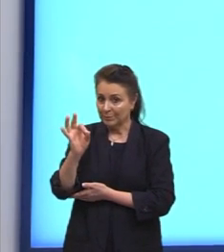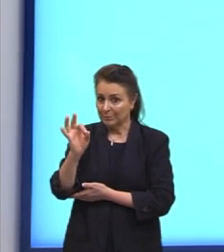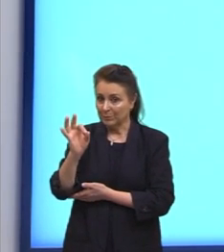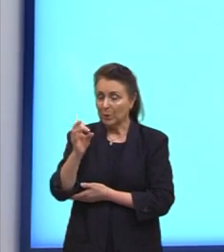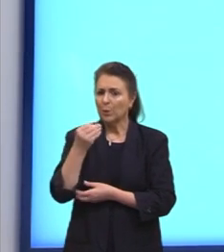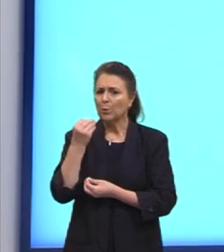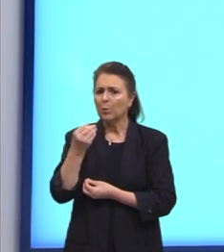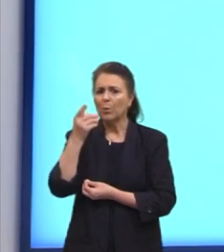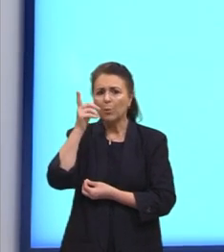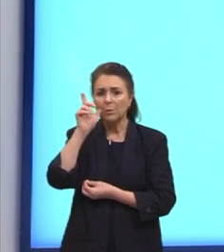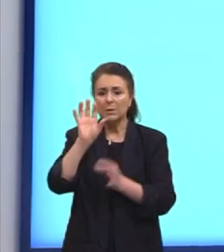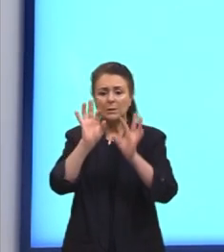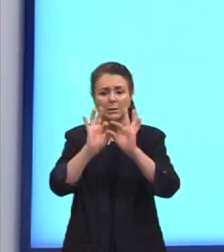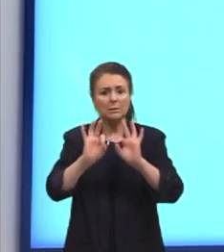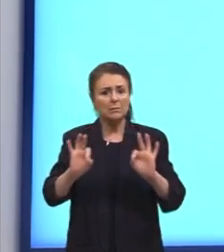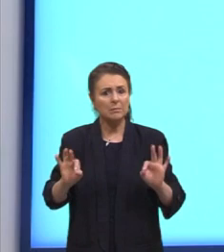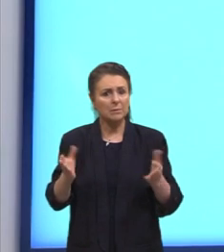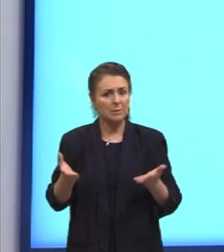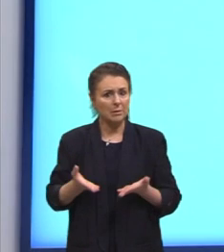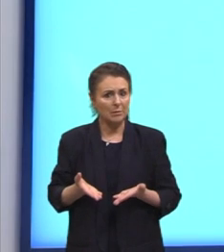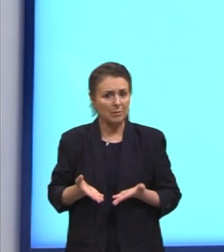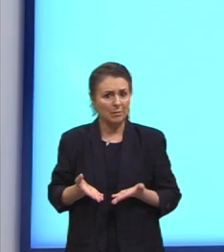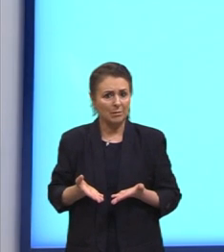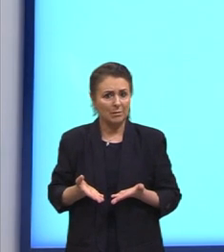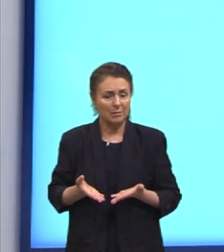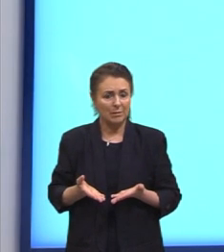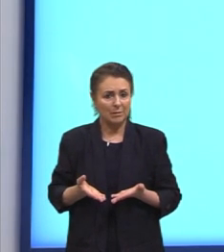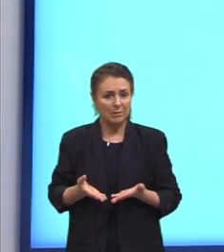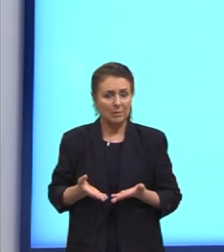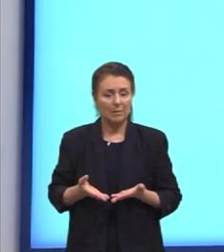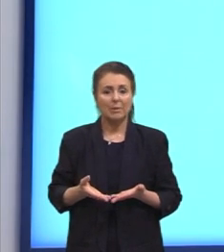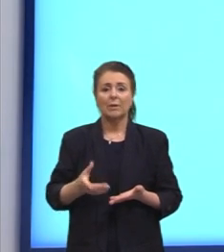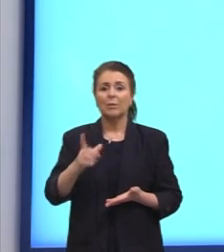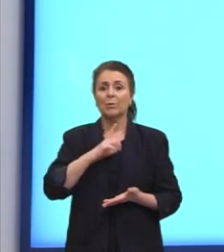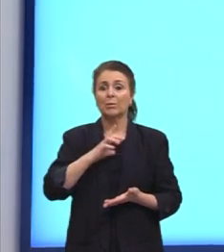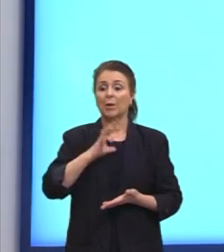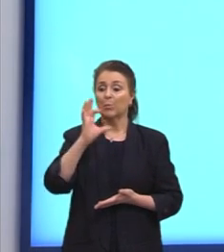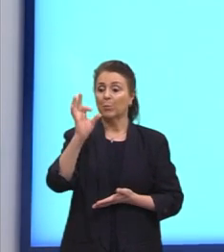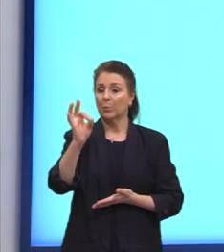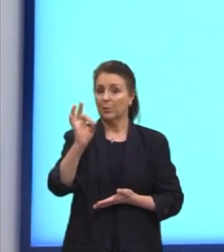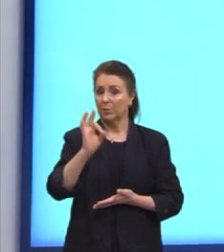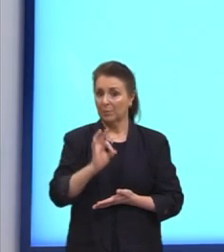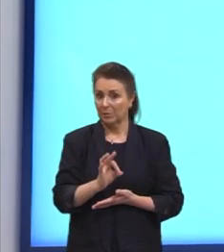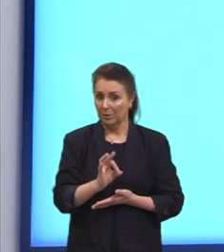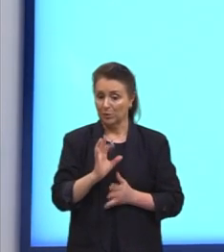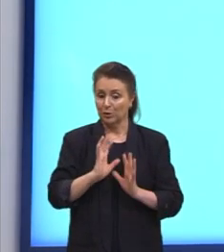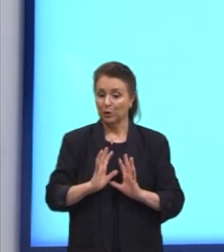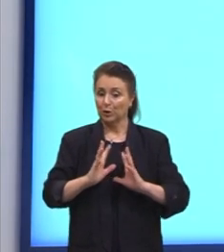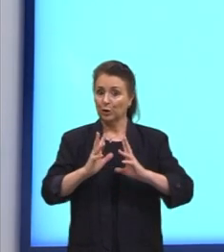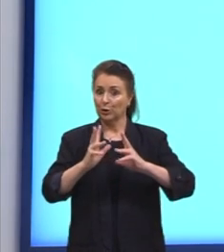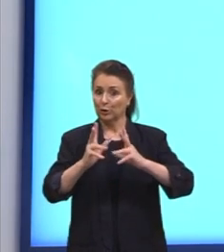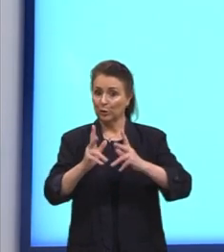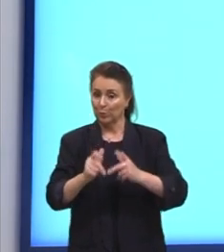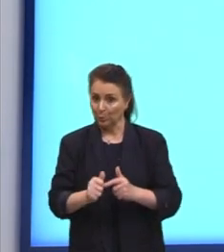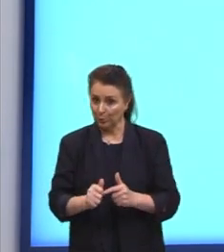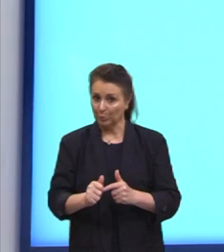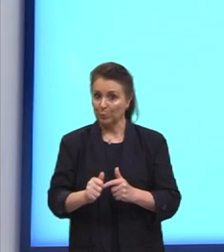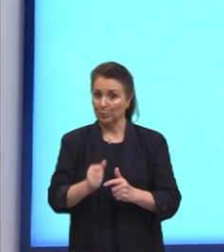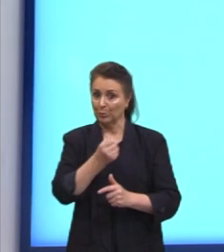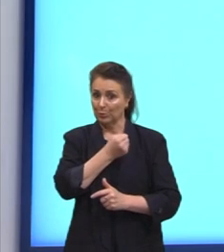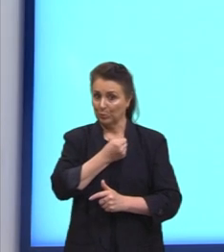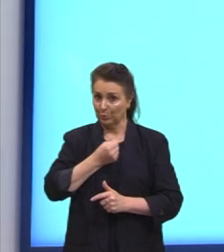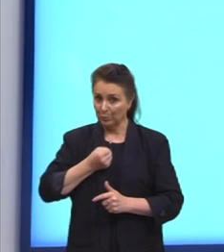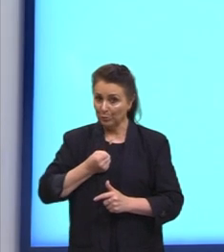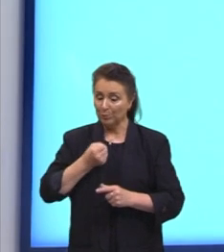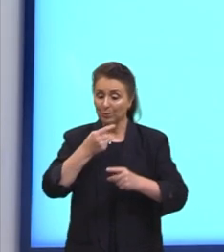consegue simplificar esse cálculo? Como nós temos porcentagem em todos os termos, ali nas